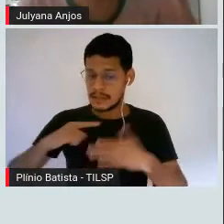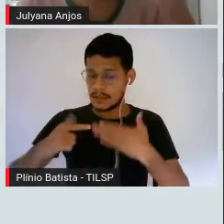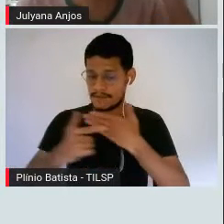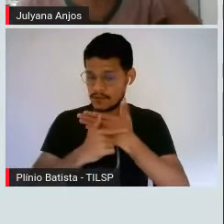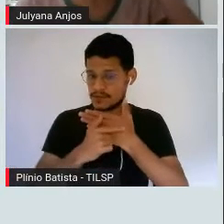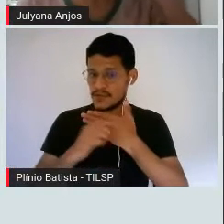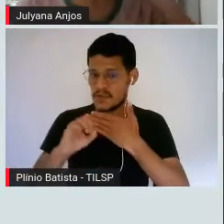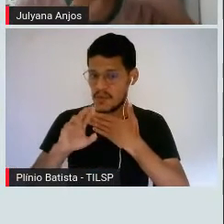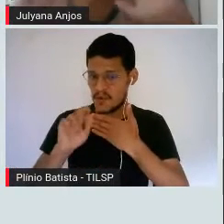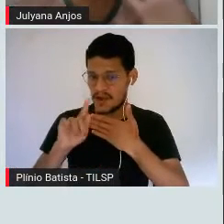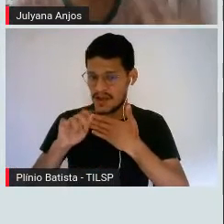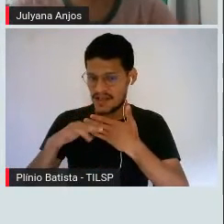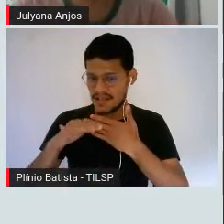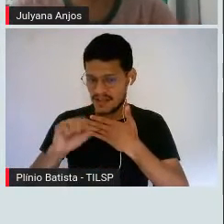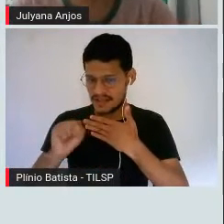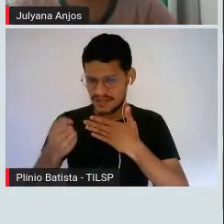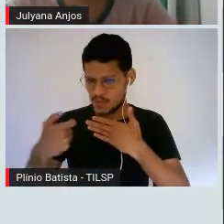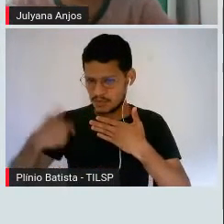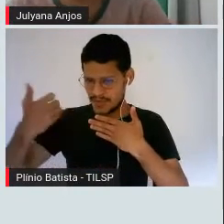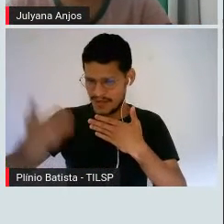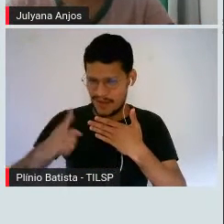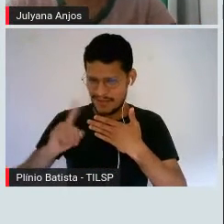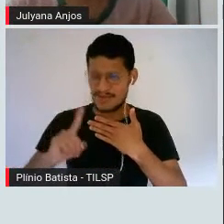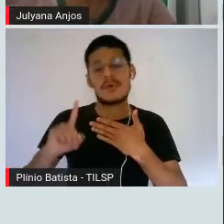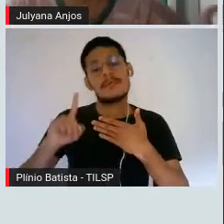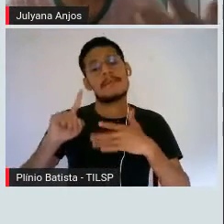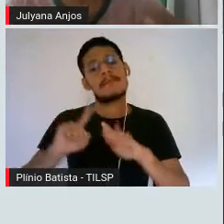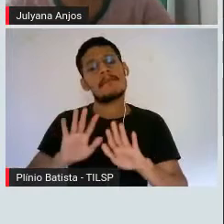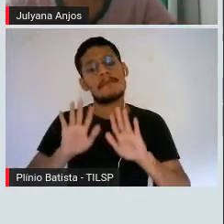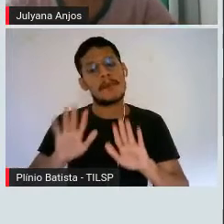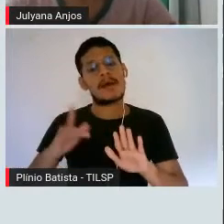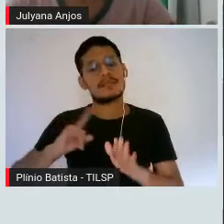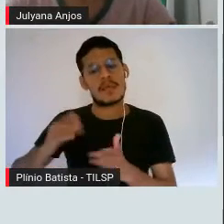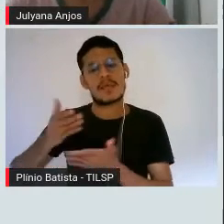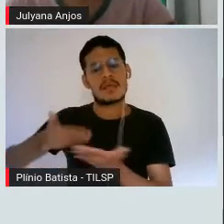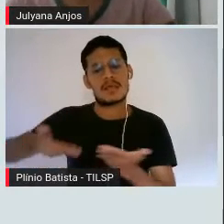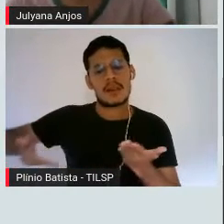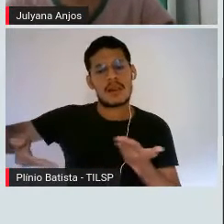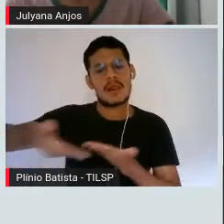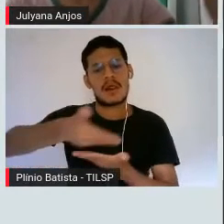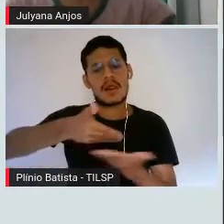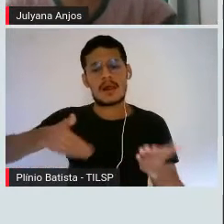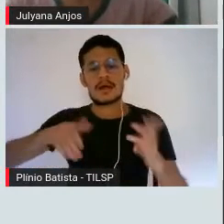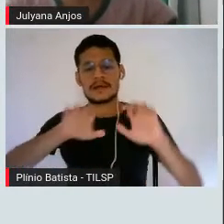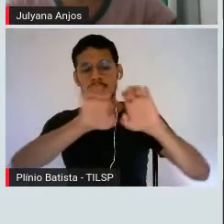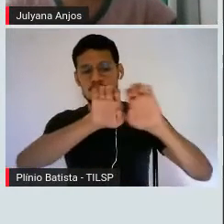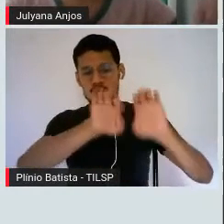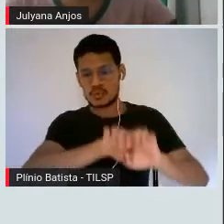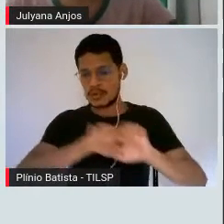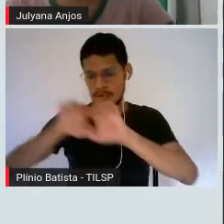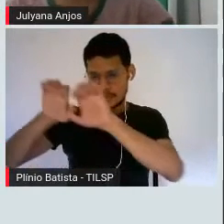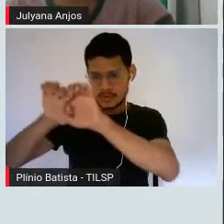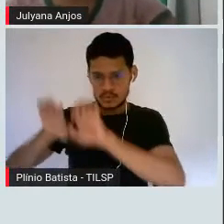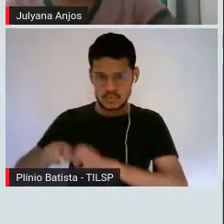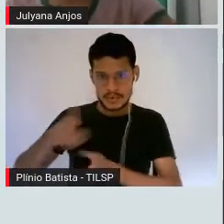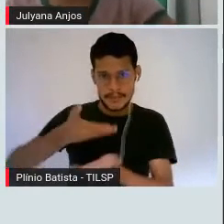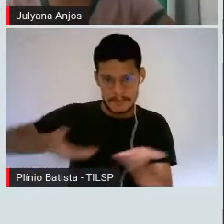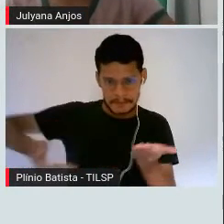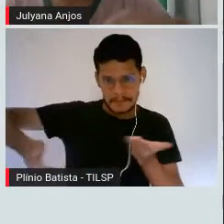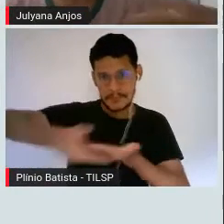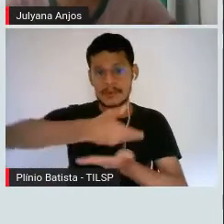que eu não vou comentar para vocês, mas elas permitem a interação entre as estruturas, tá? Porque, assim, a gente precisa ter uma certa